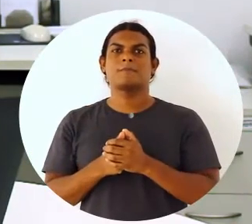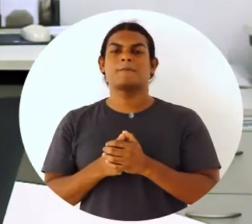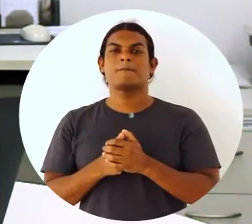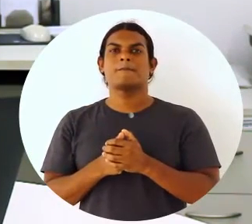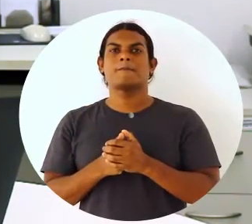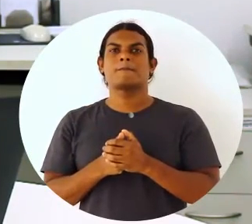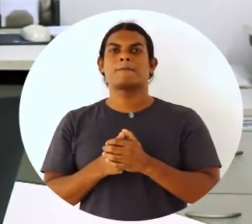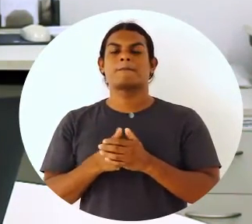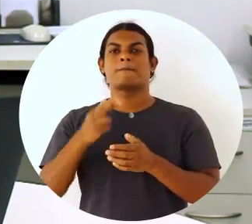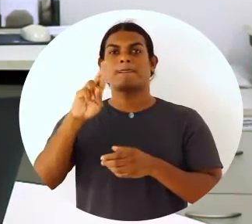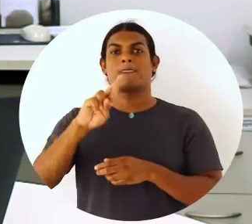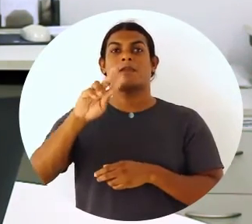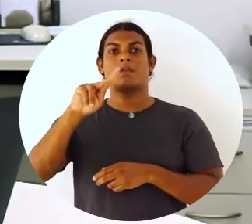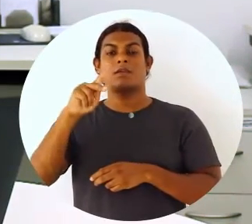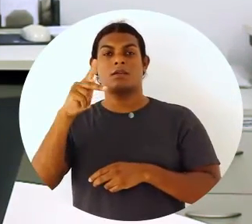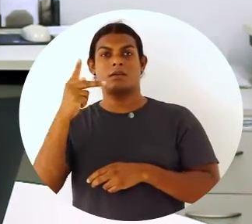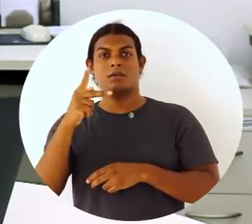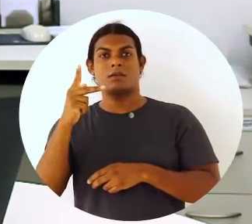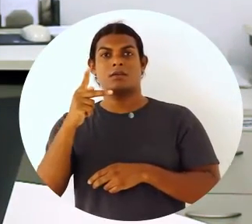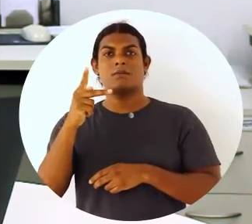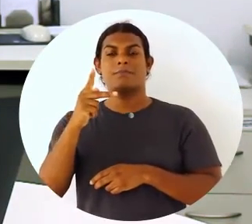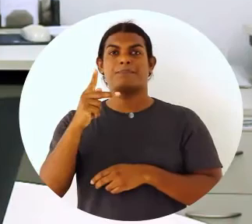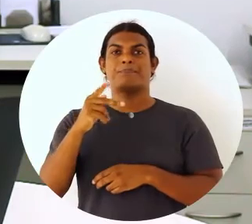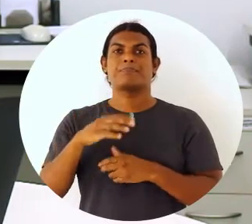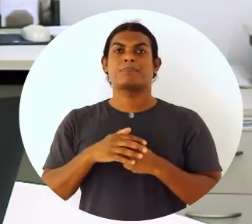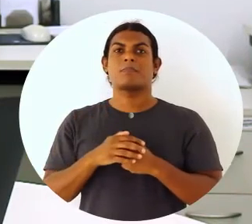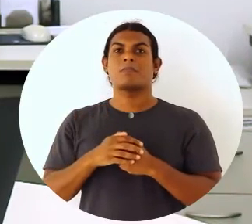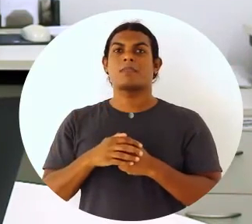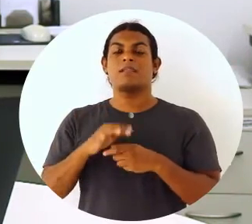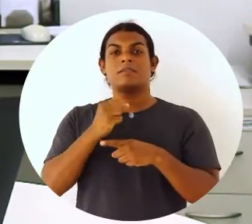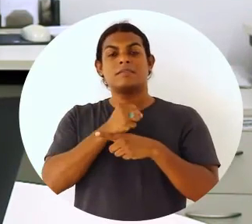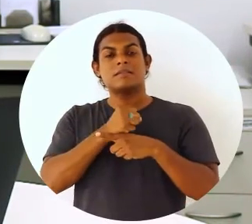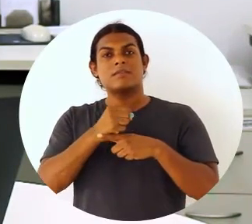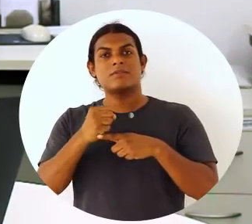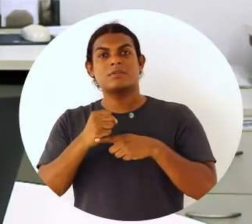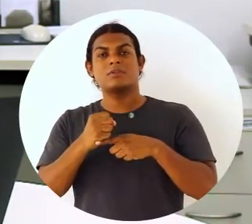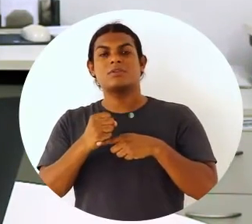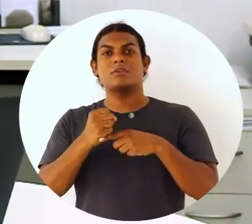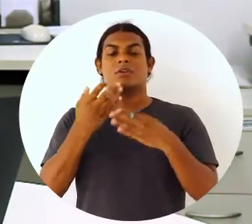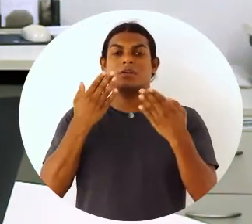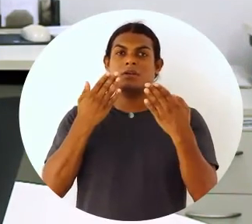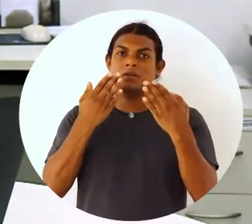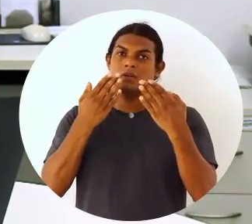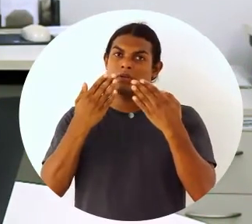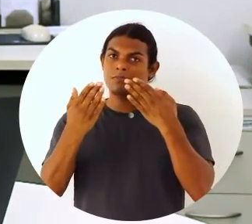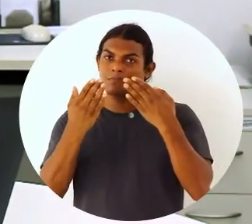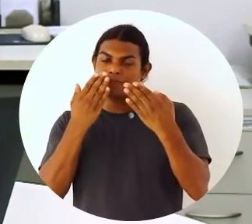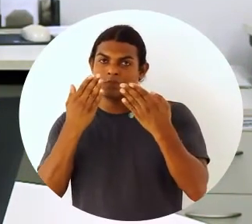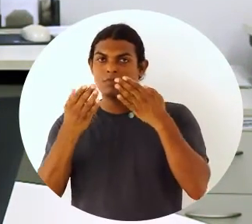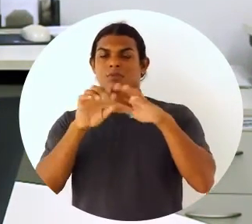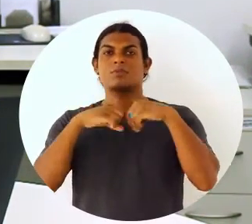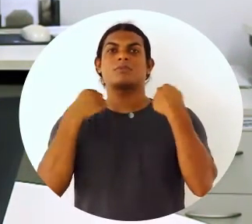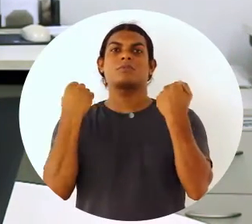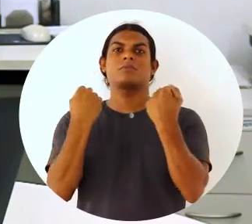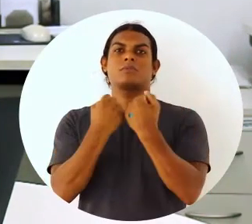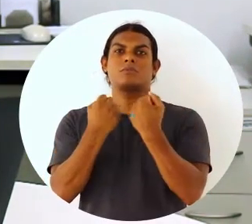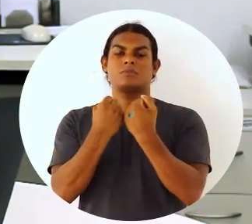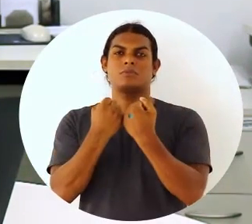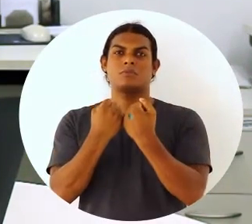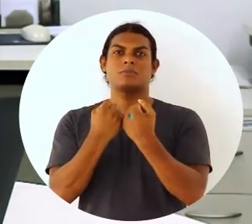humanos, o foco foi muito forte nas perspectivas psicossociais. Então as perspectivas